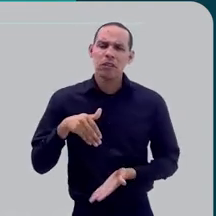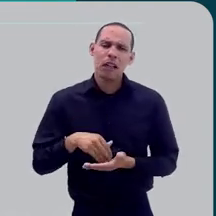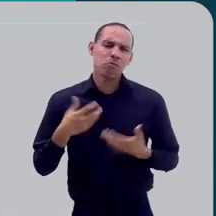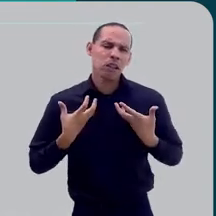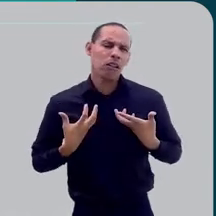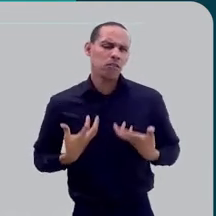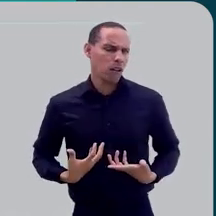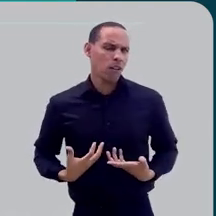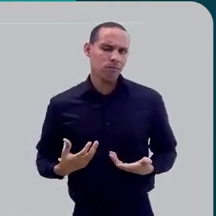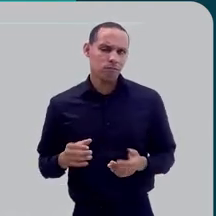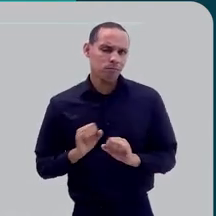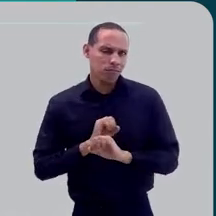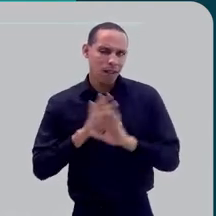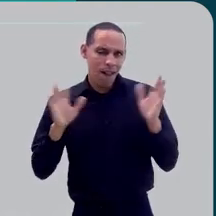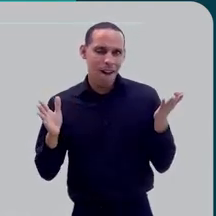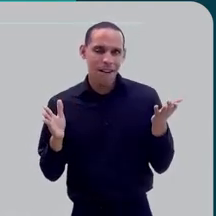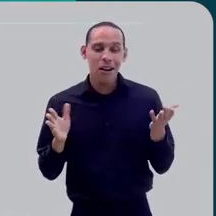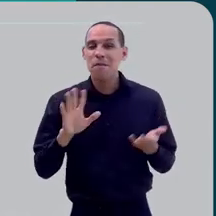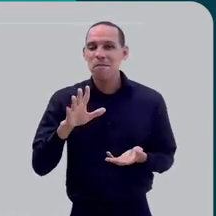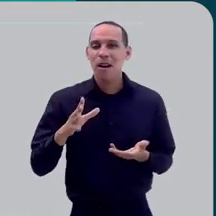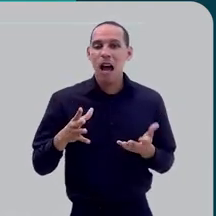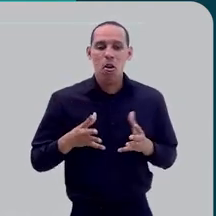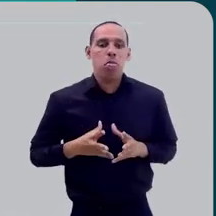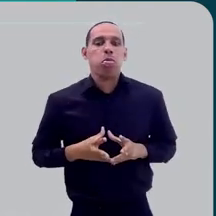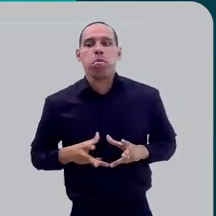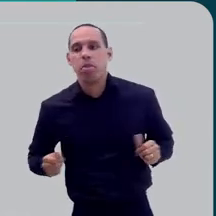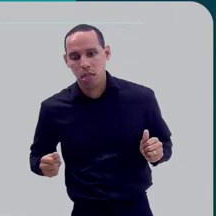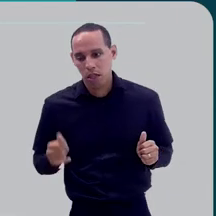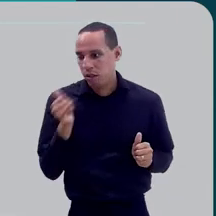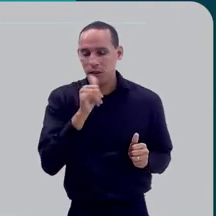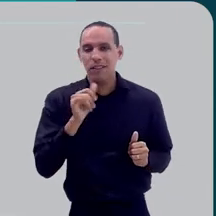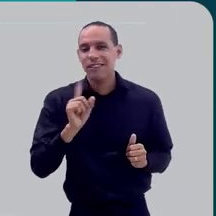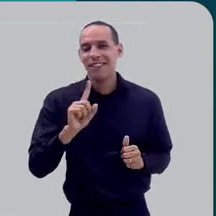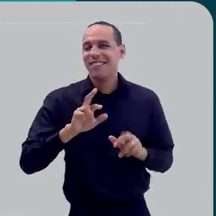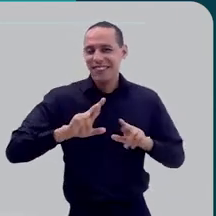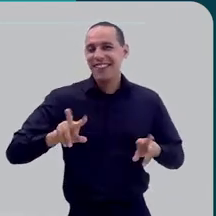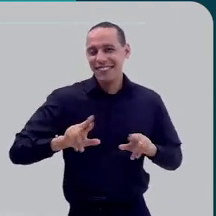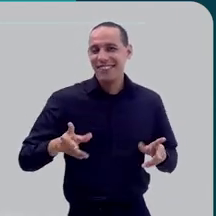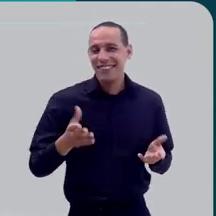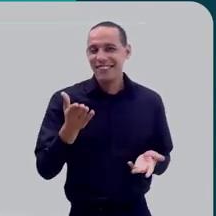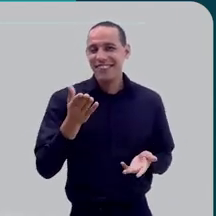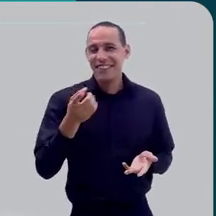Não, no final, eu me sinto cansado, lógico, cansado. Mas não exaurido. É diferente.